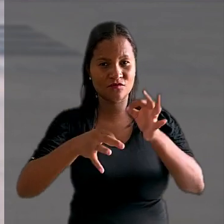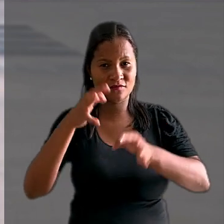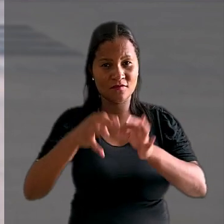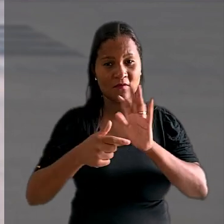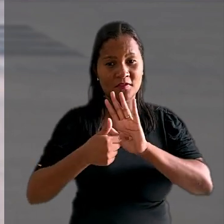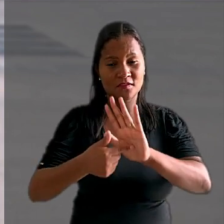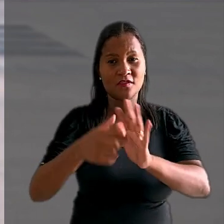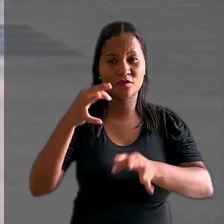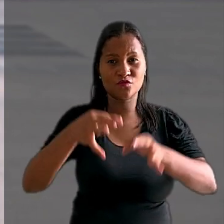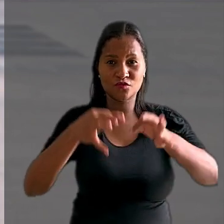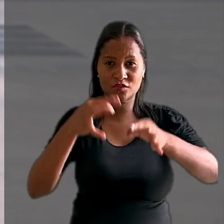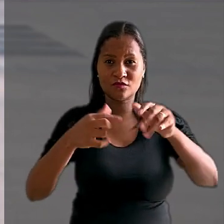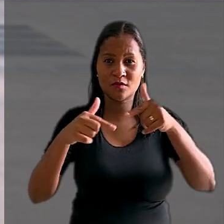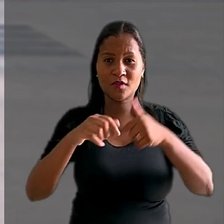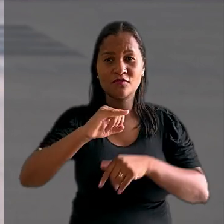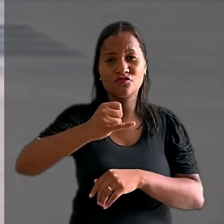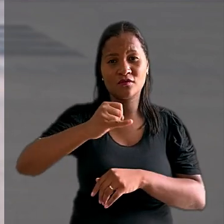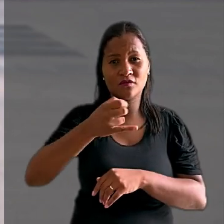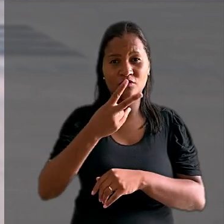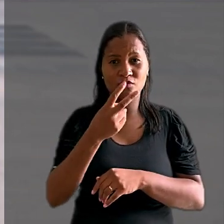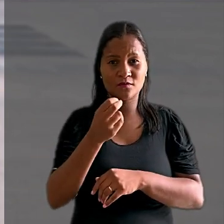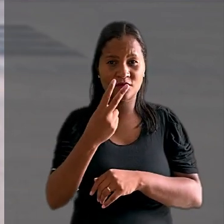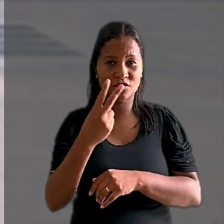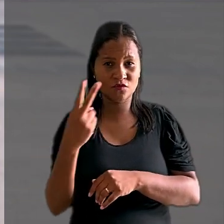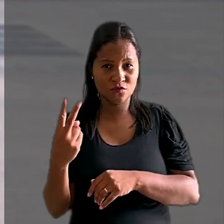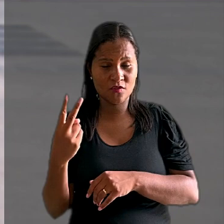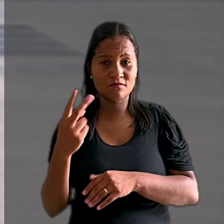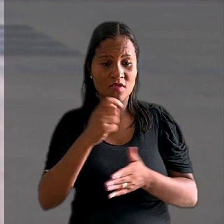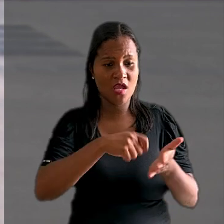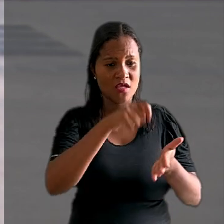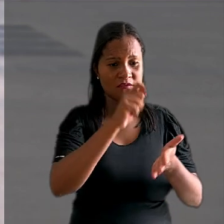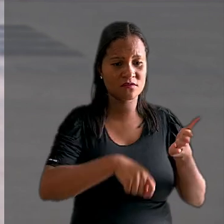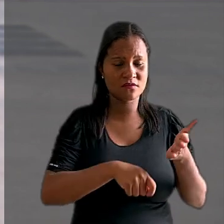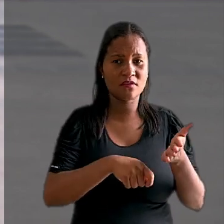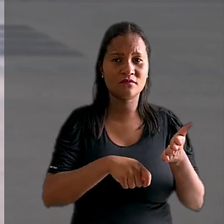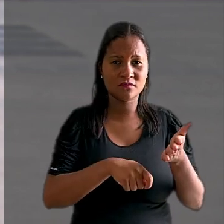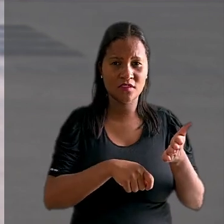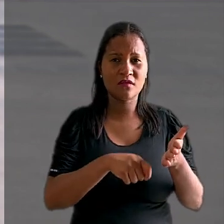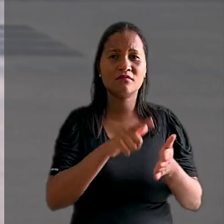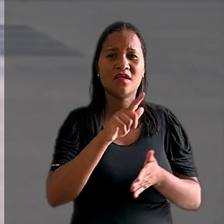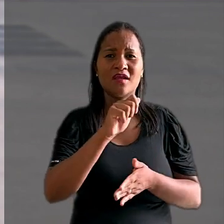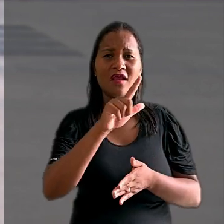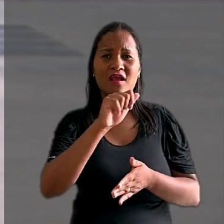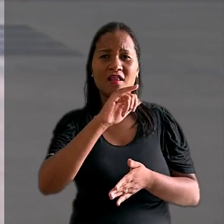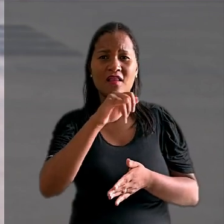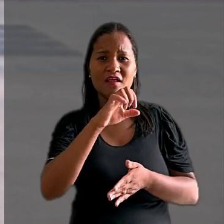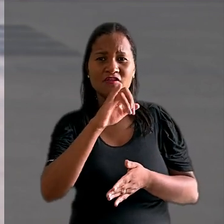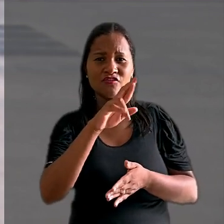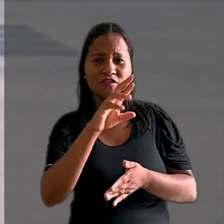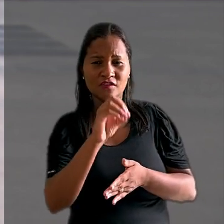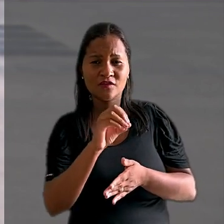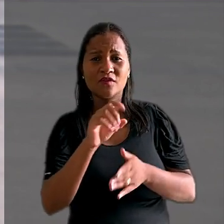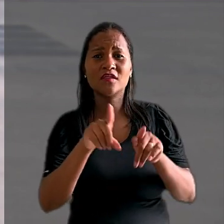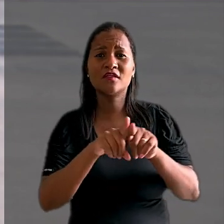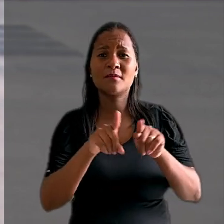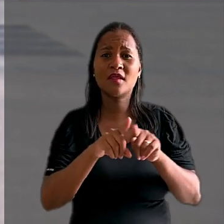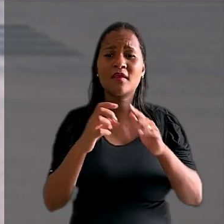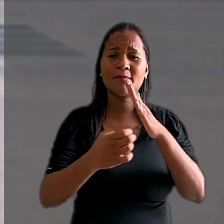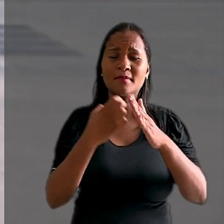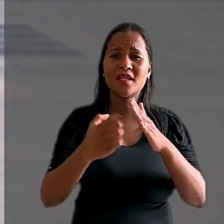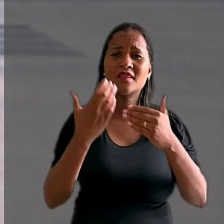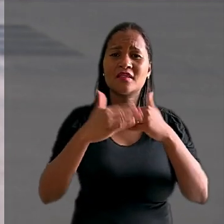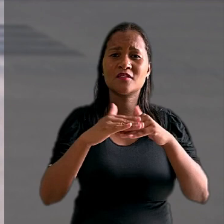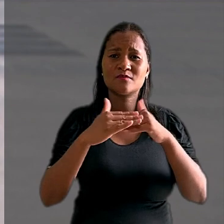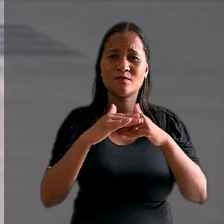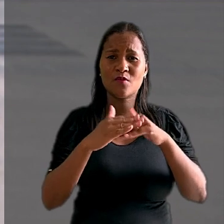apresentada à Justiça do Trabalho em janeiro de 2022 estava assinada por um garageiro e pela Transimão Transportes